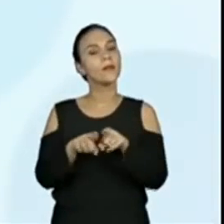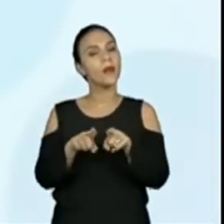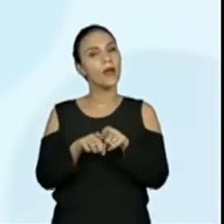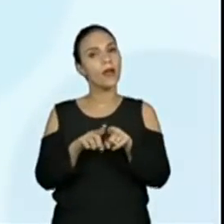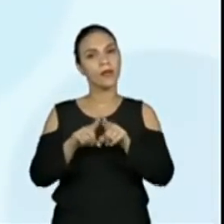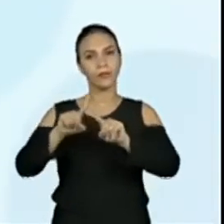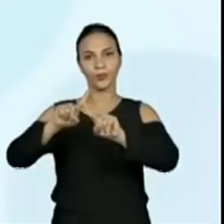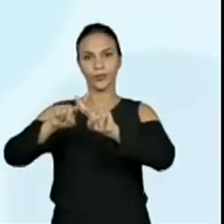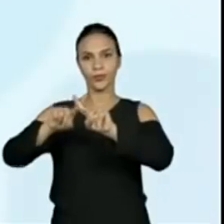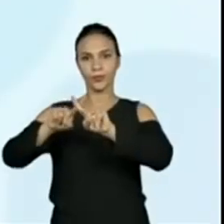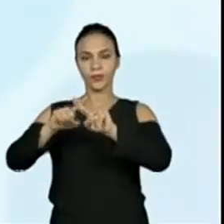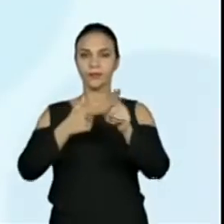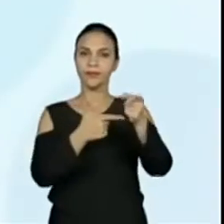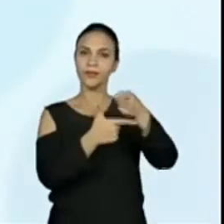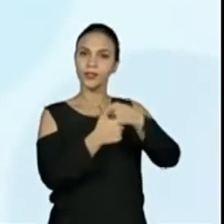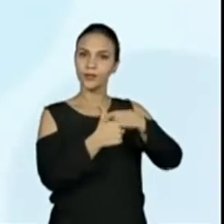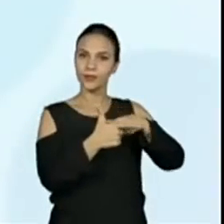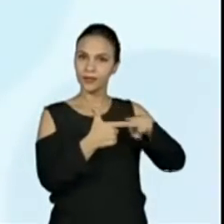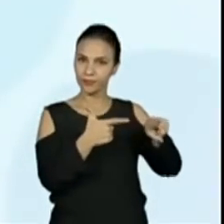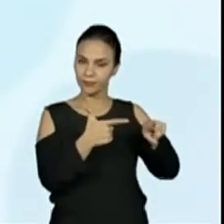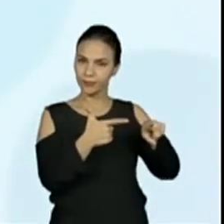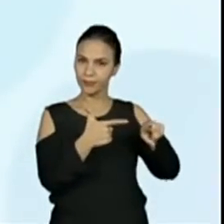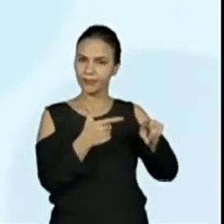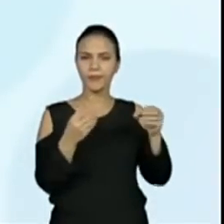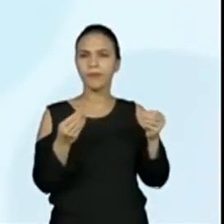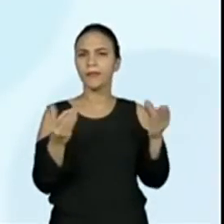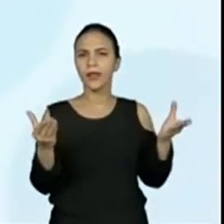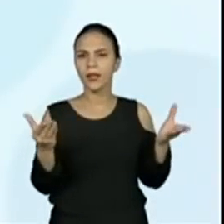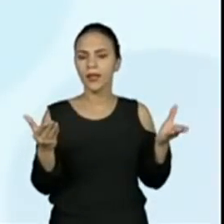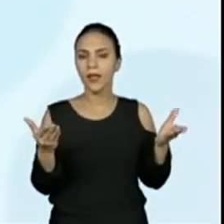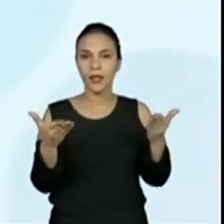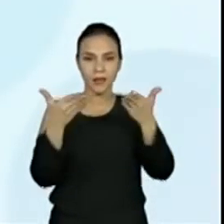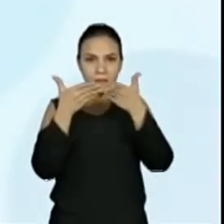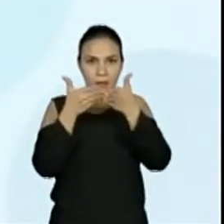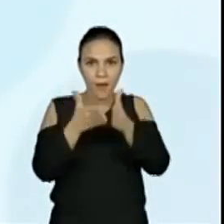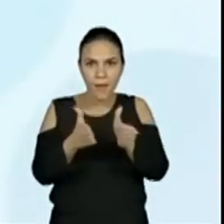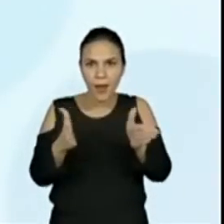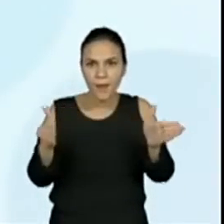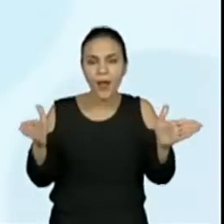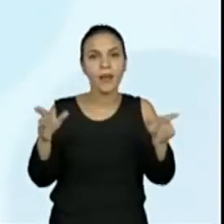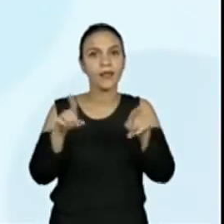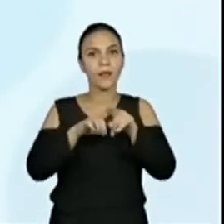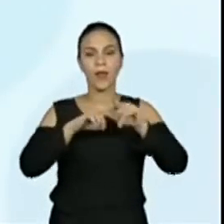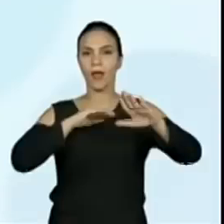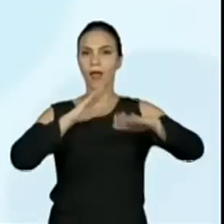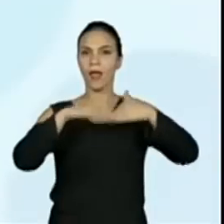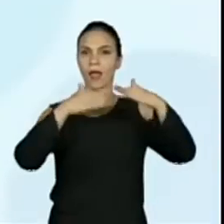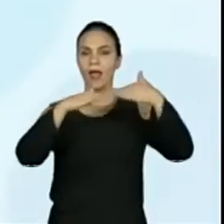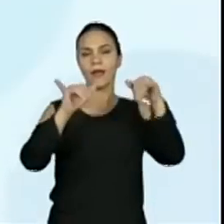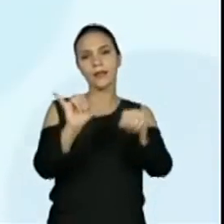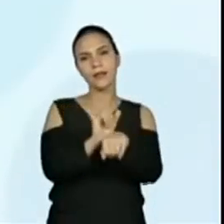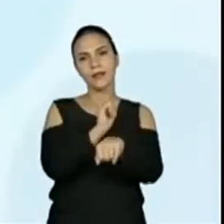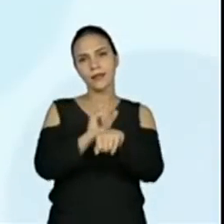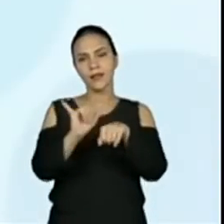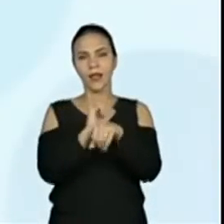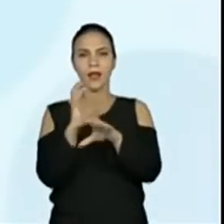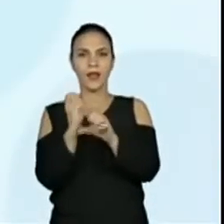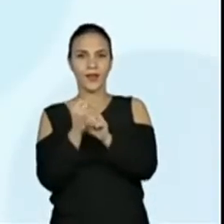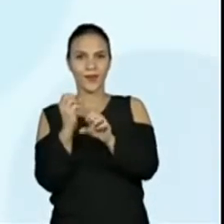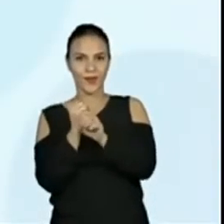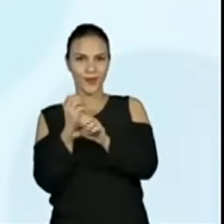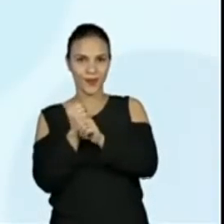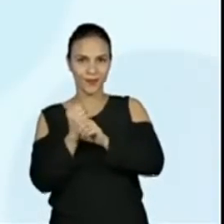multiplicação e divisão, para ampliar e desenvolver as estratégias de cálculo.